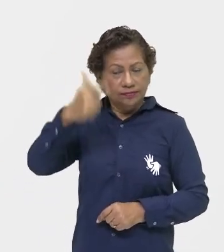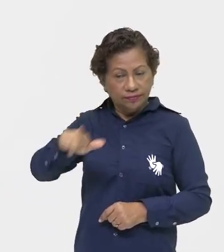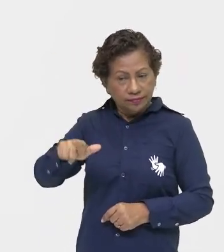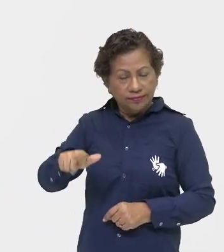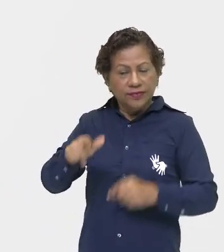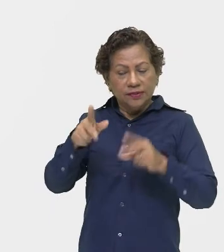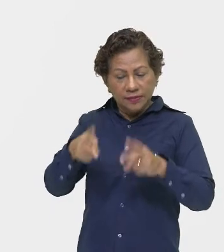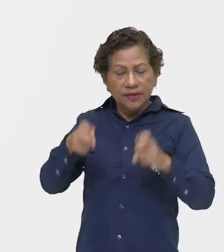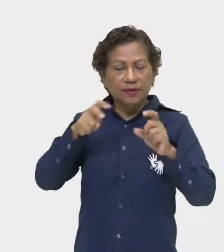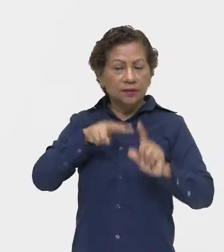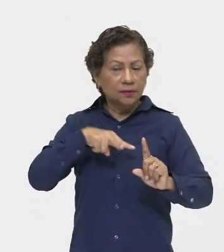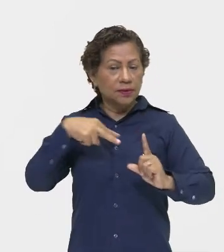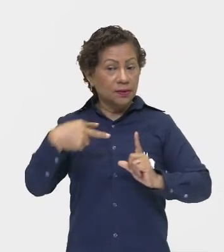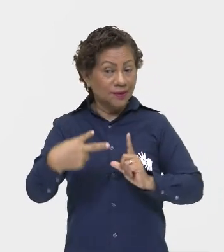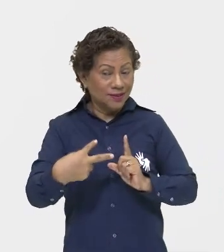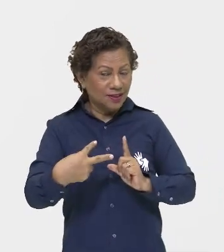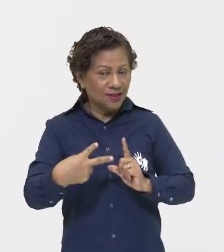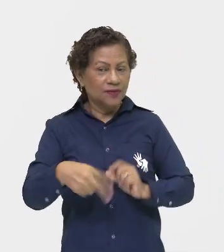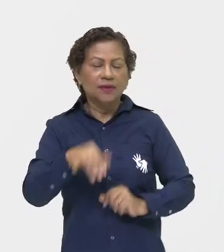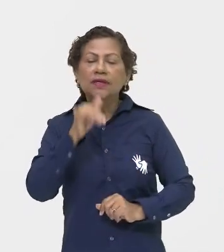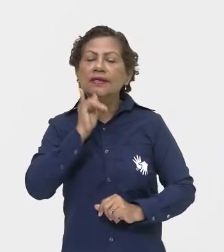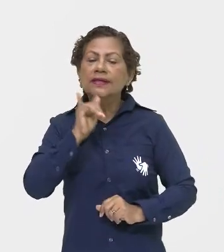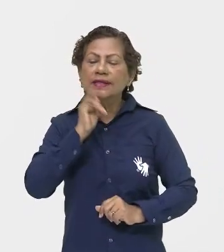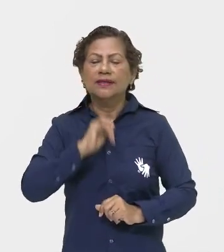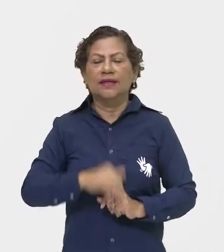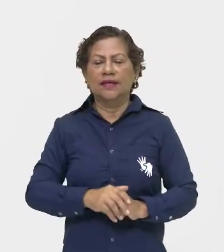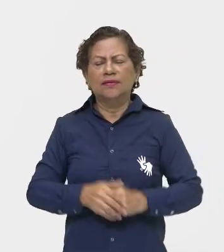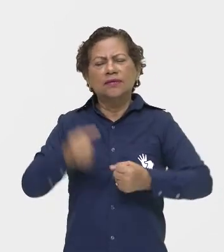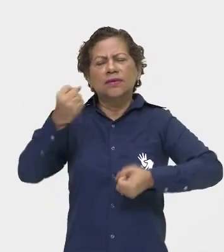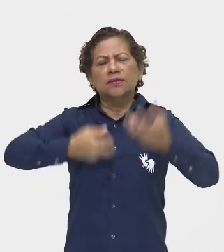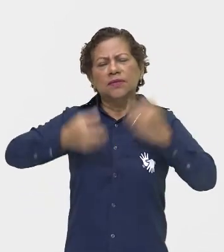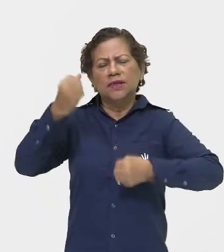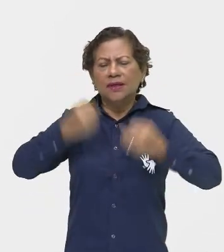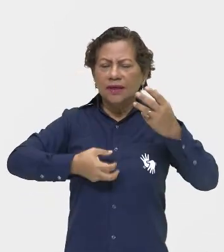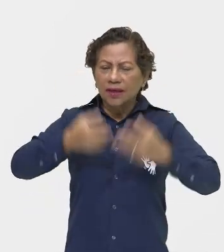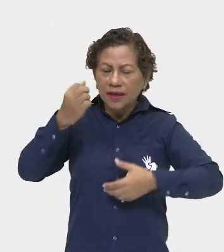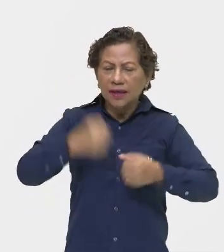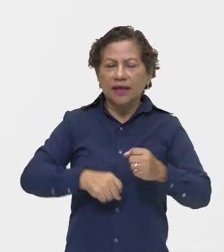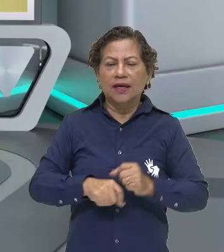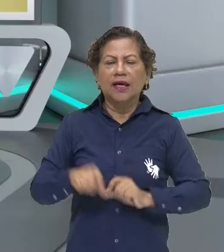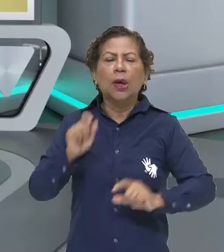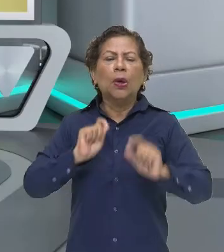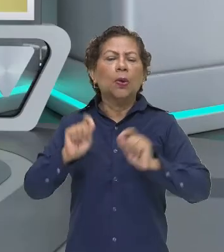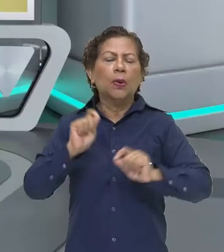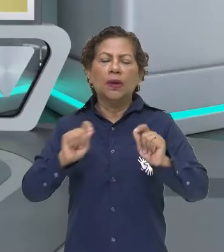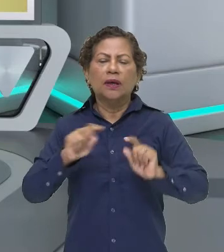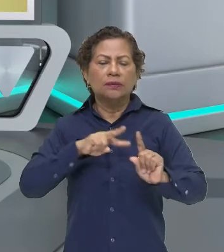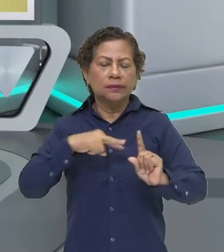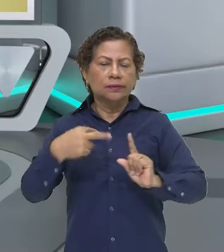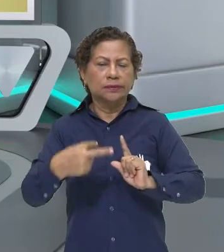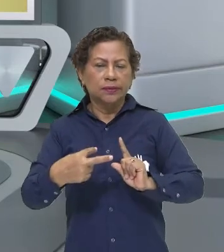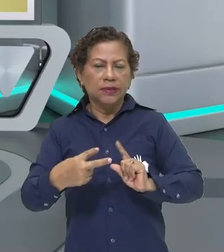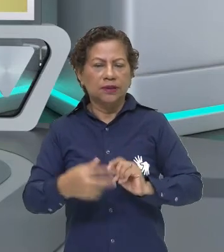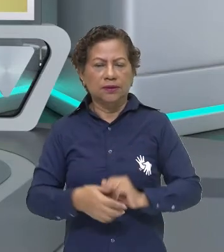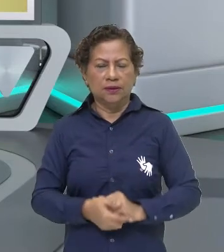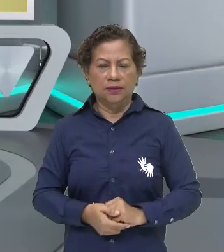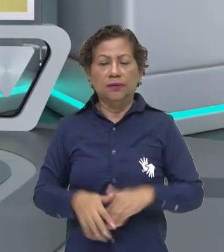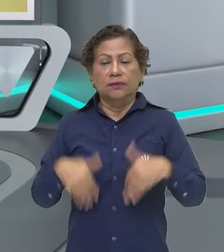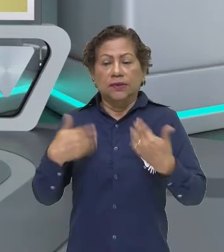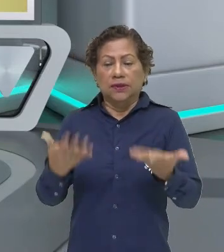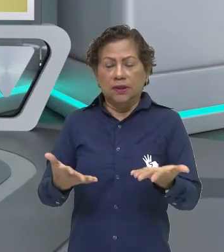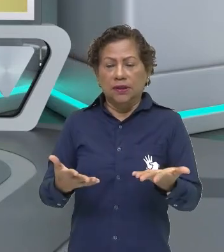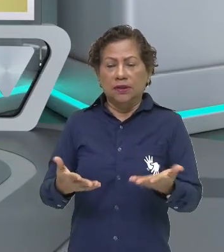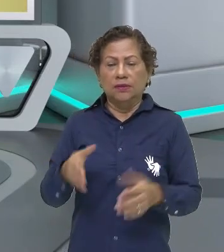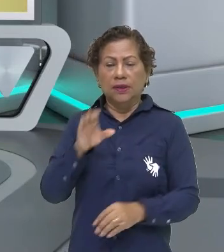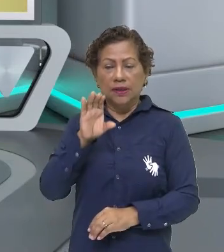perspectiva, nós demos exemplo, nós trabalhamos justamente essa questão da perspectiva. Então, a ciência,